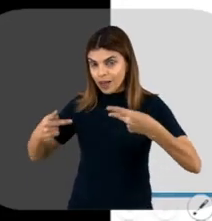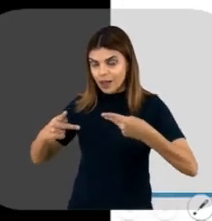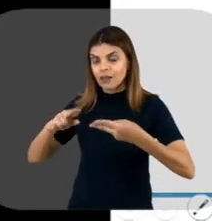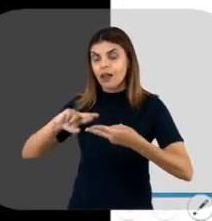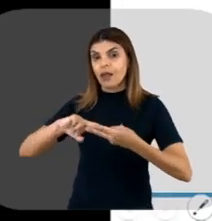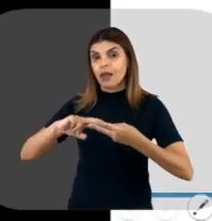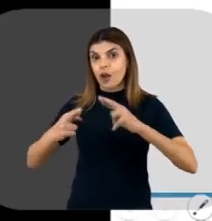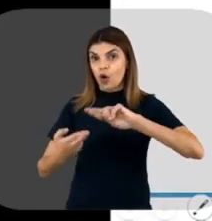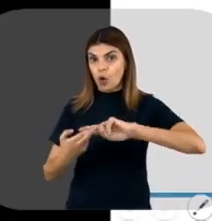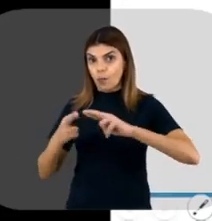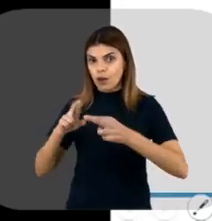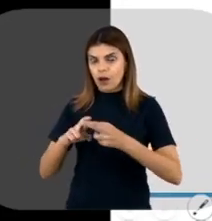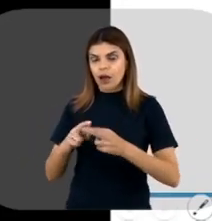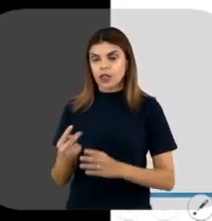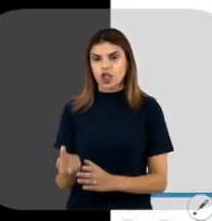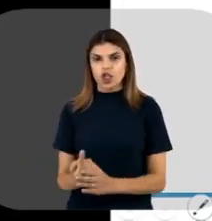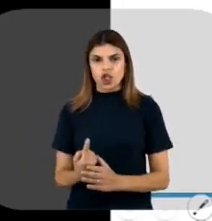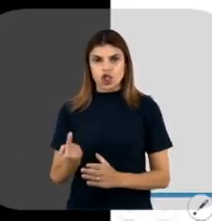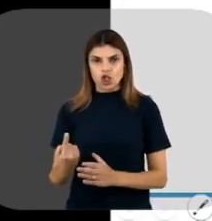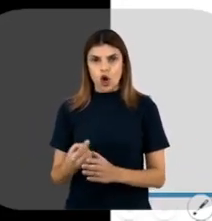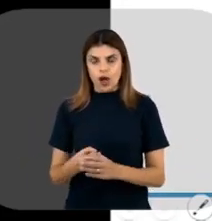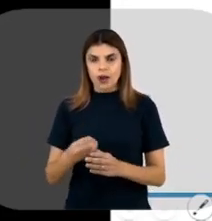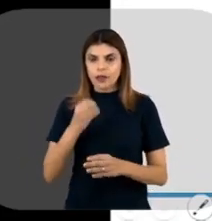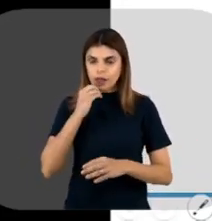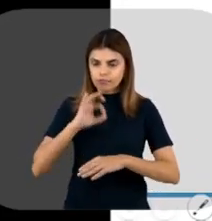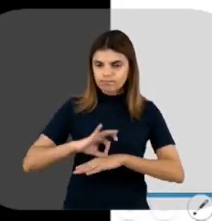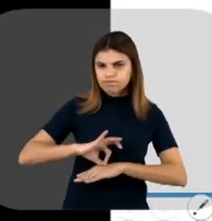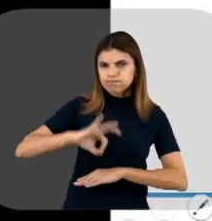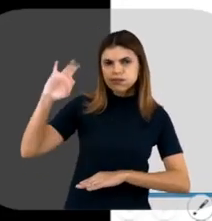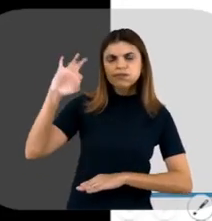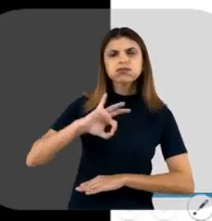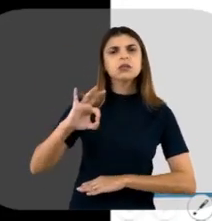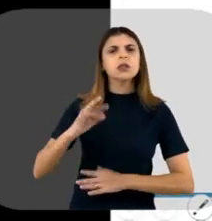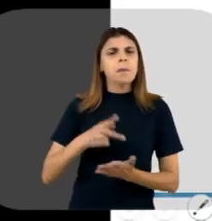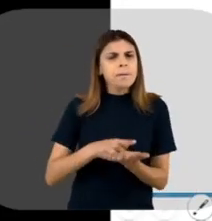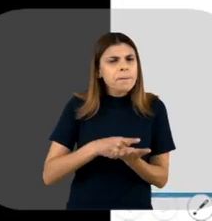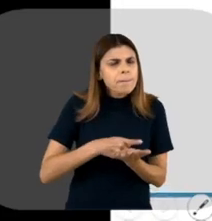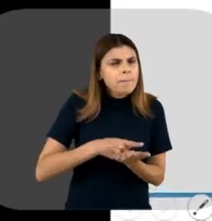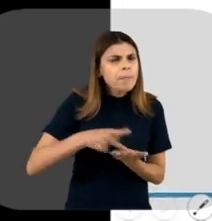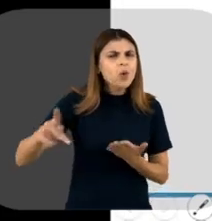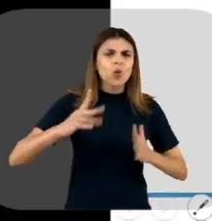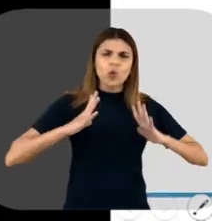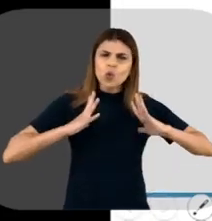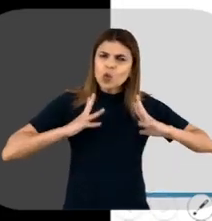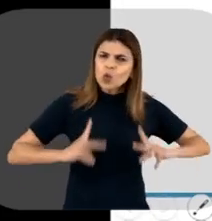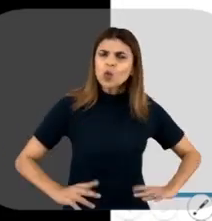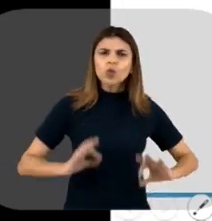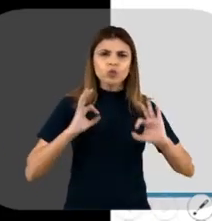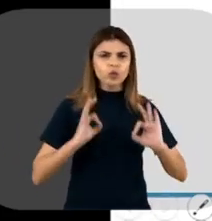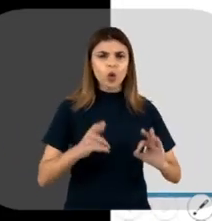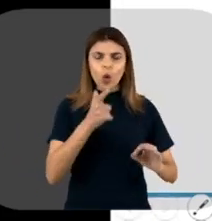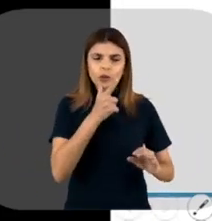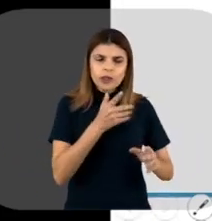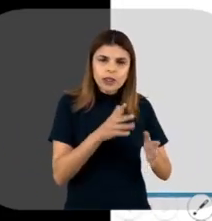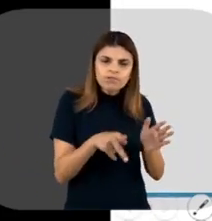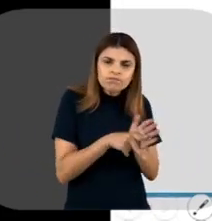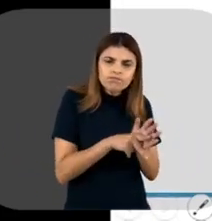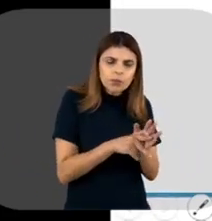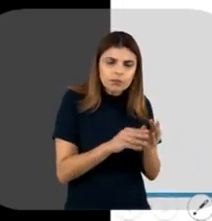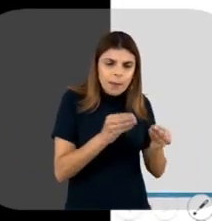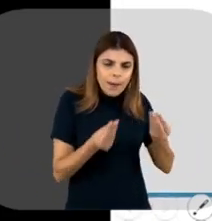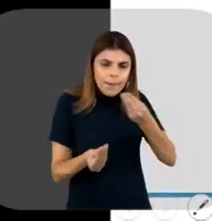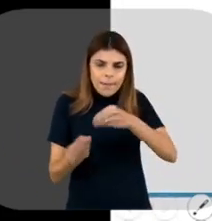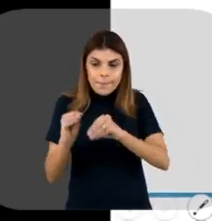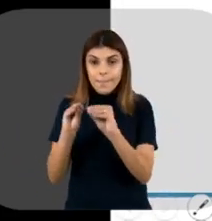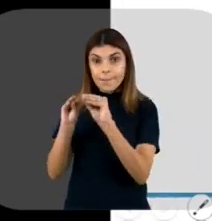recombinante isolada e com um grau de pureza satisfatório para que ela possa ser administrada